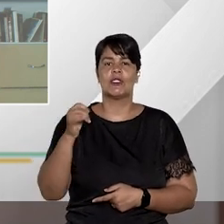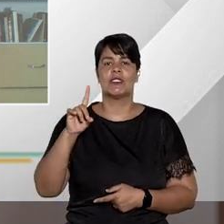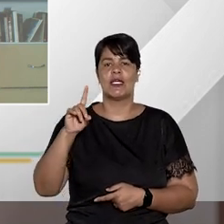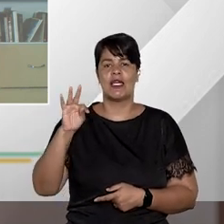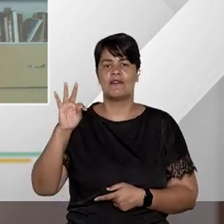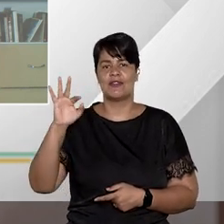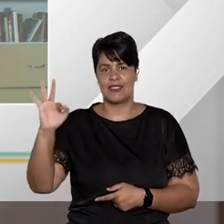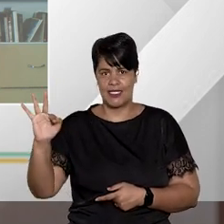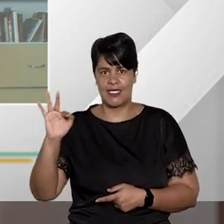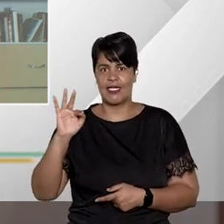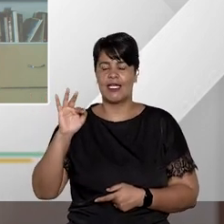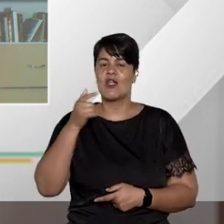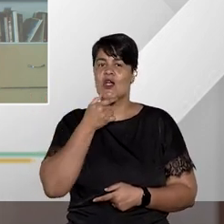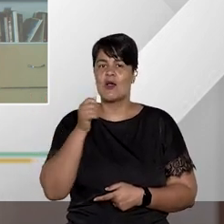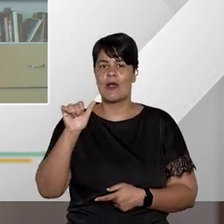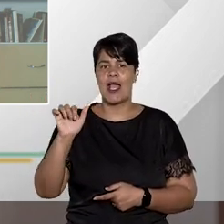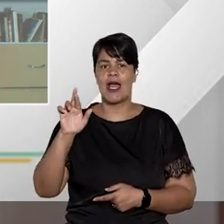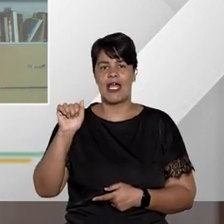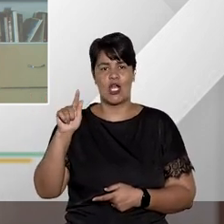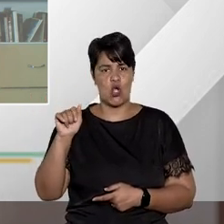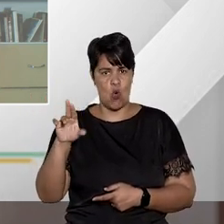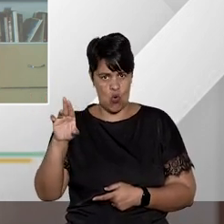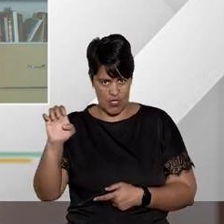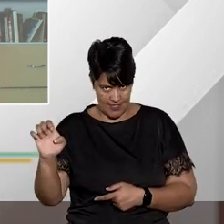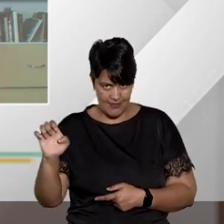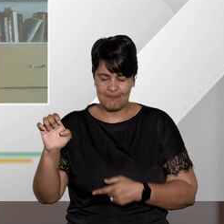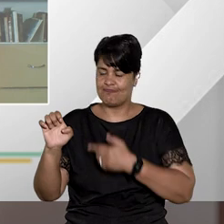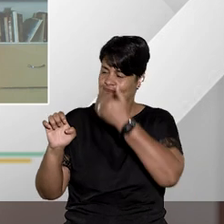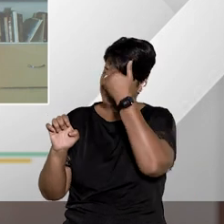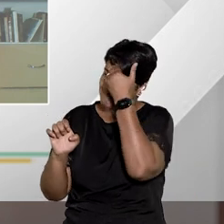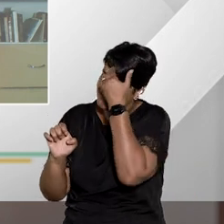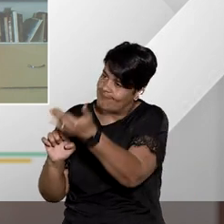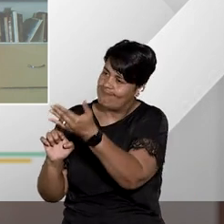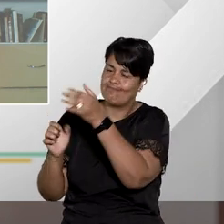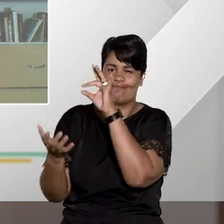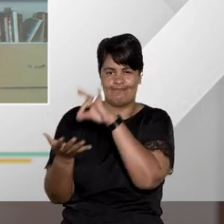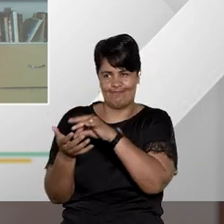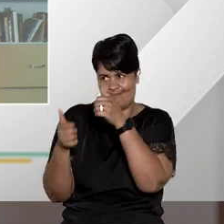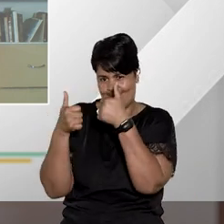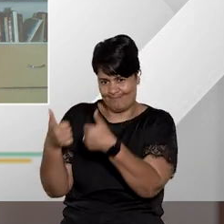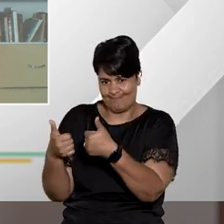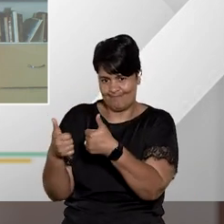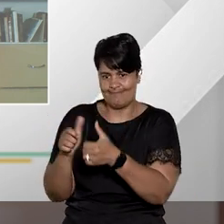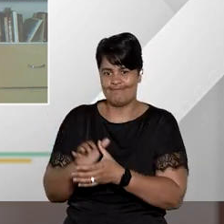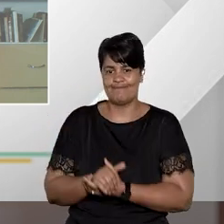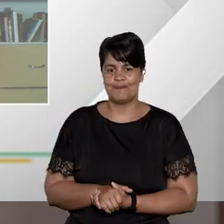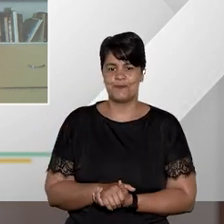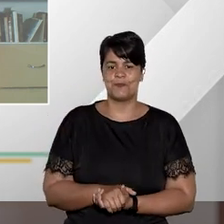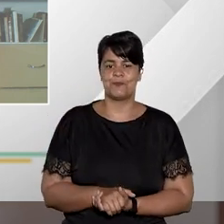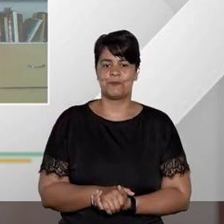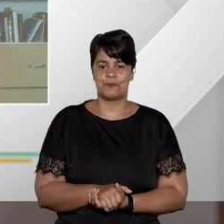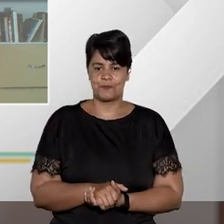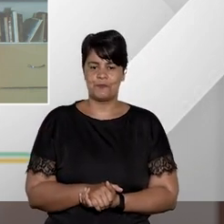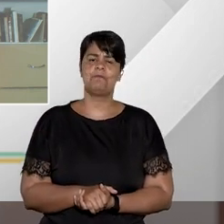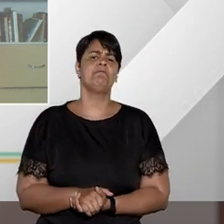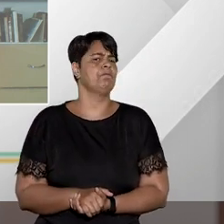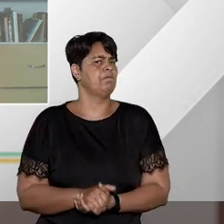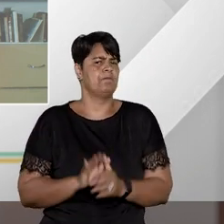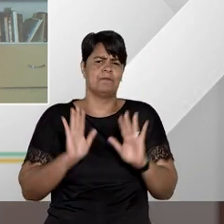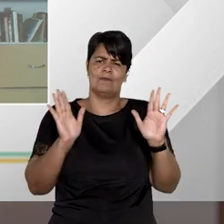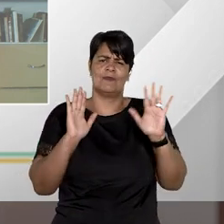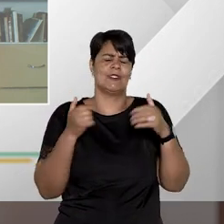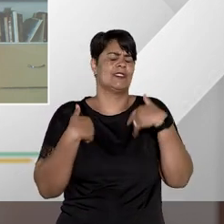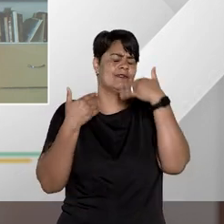e dos territórios doutor aragonê fernandes doutor aragonê muitíssimo obrigada pela entrevista eu que